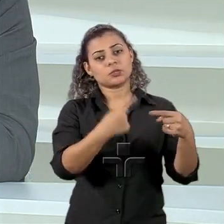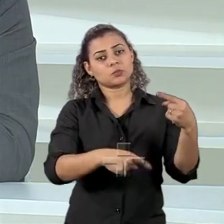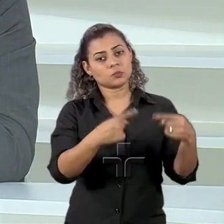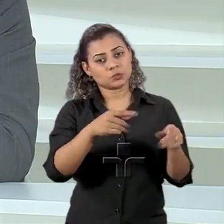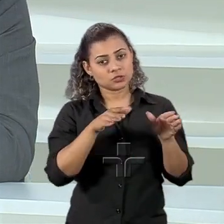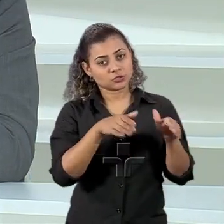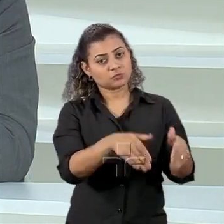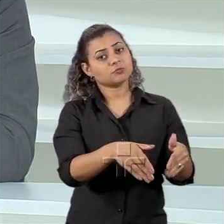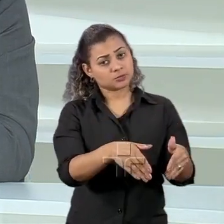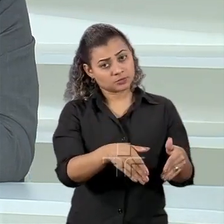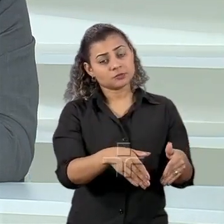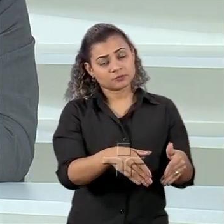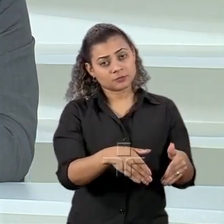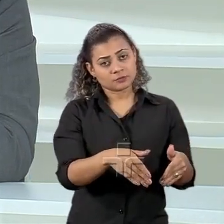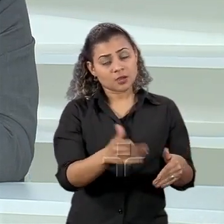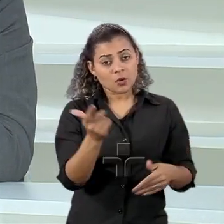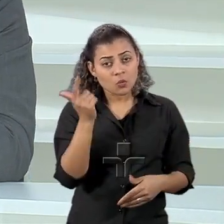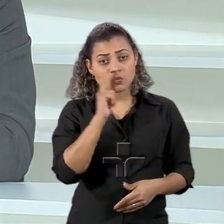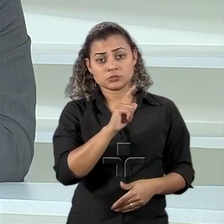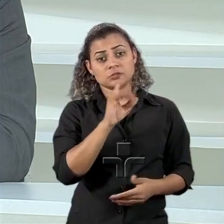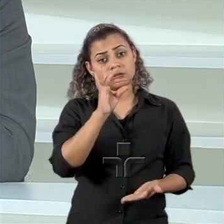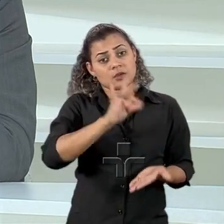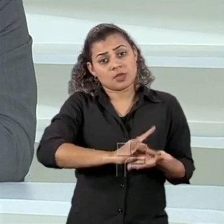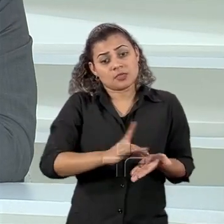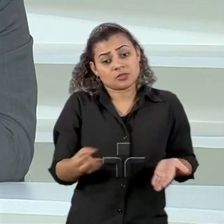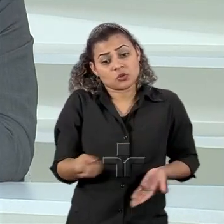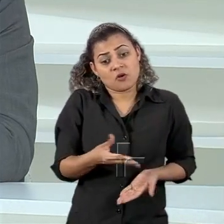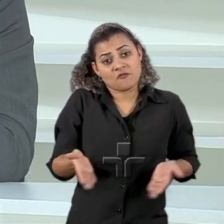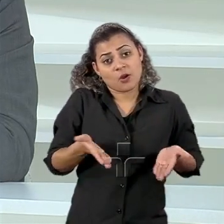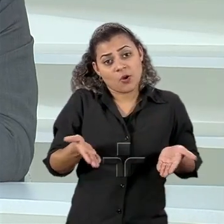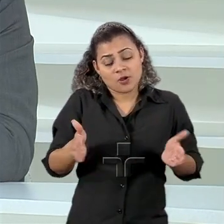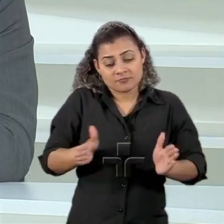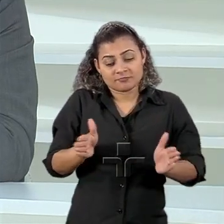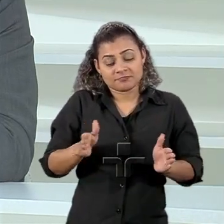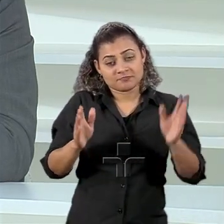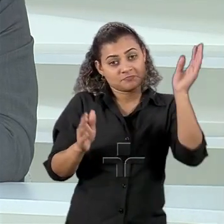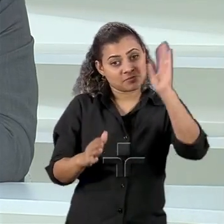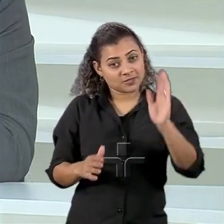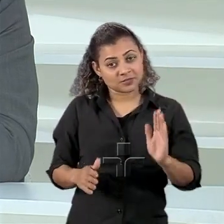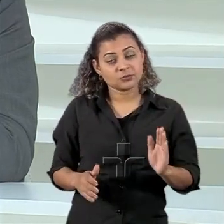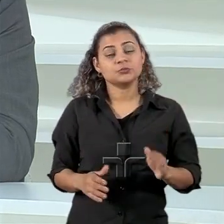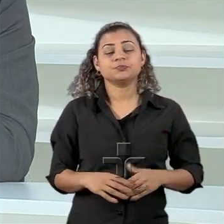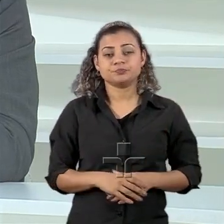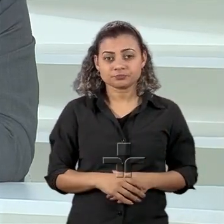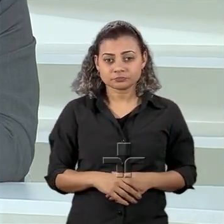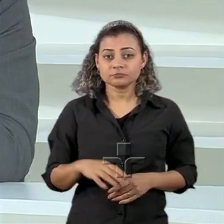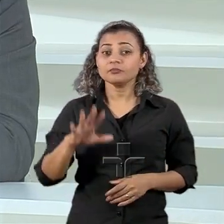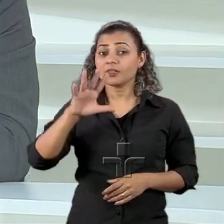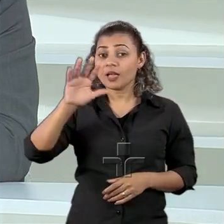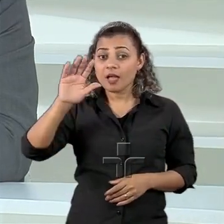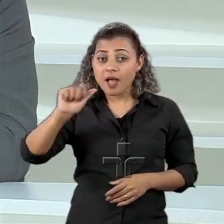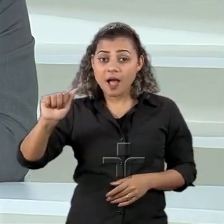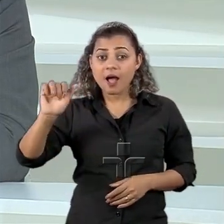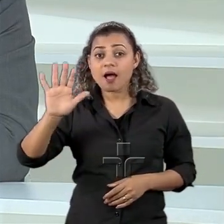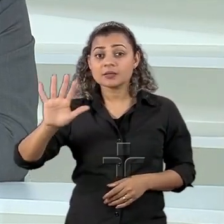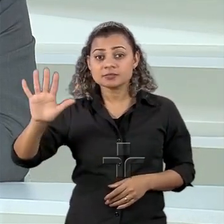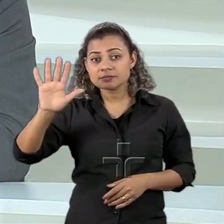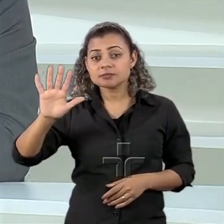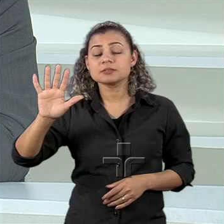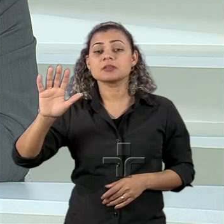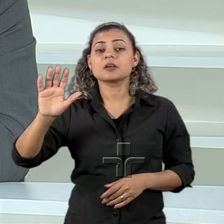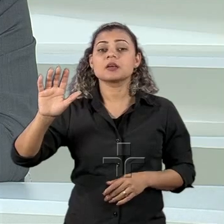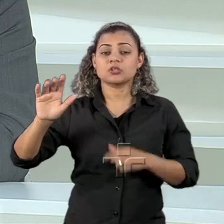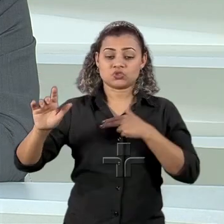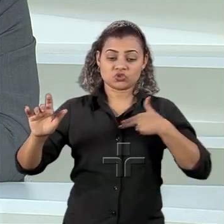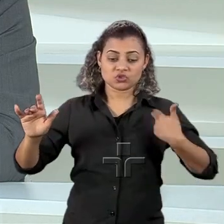específica para essa nova realidade essa nova geometria mundial a Ásia China e realmente o Brasil não